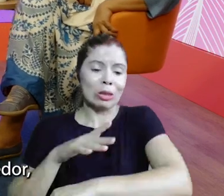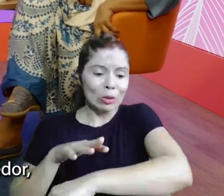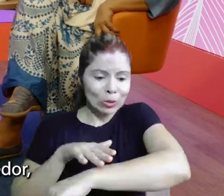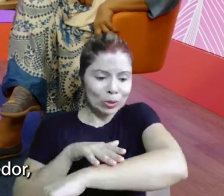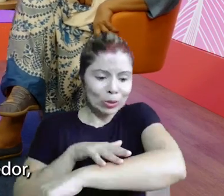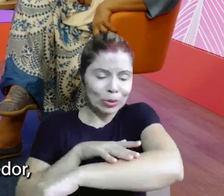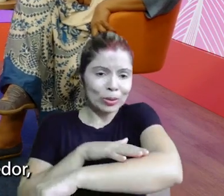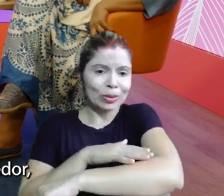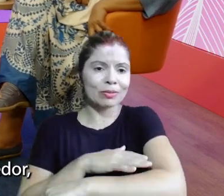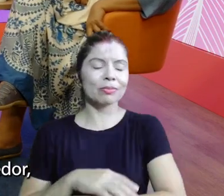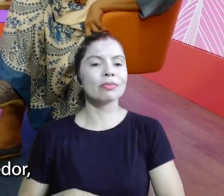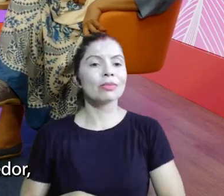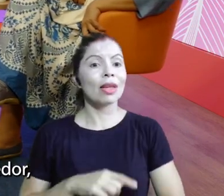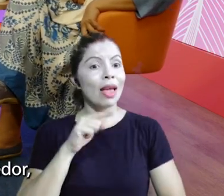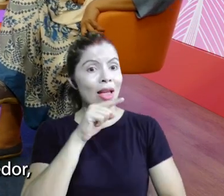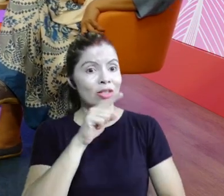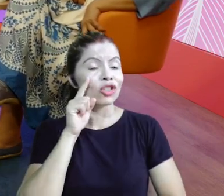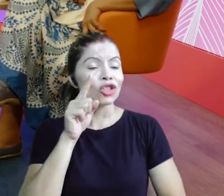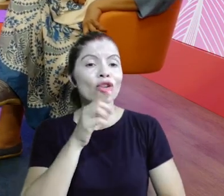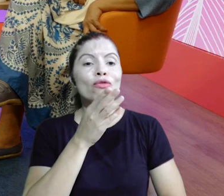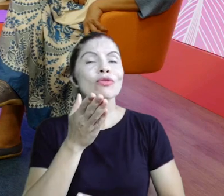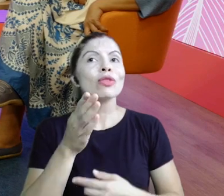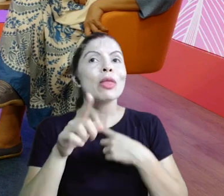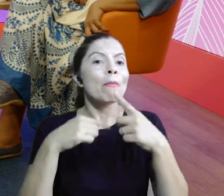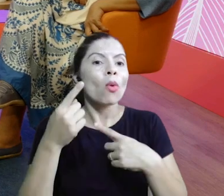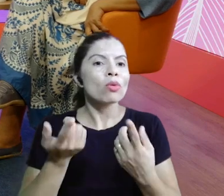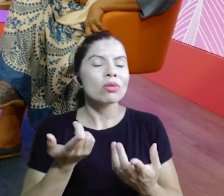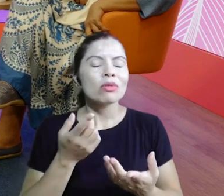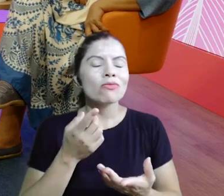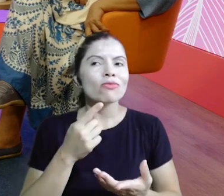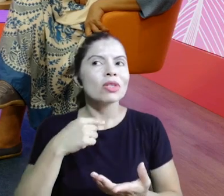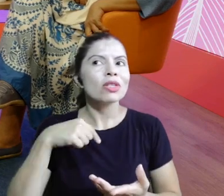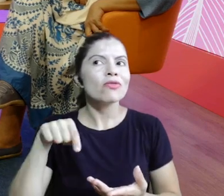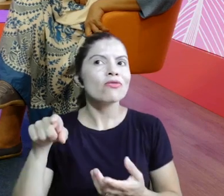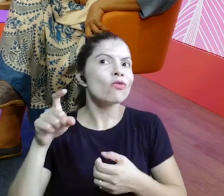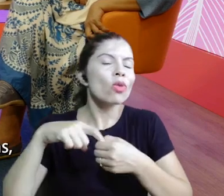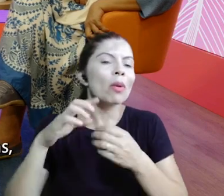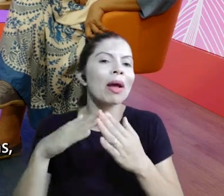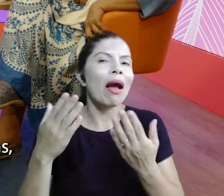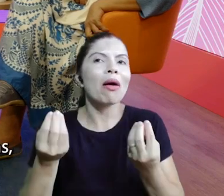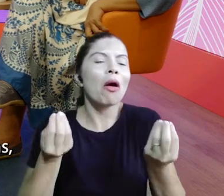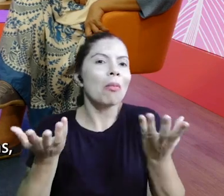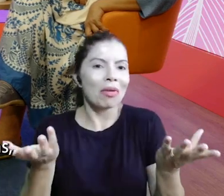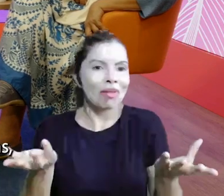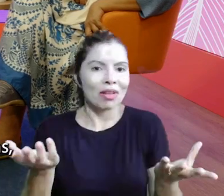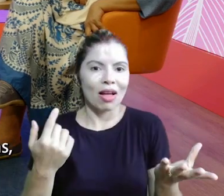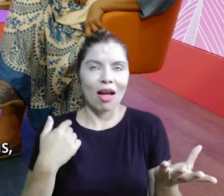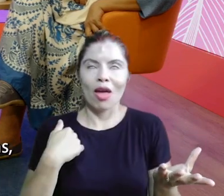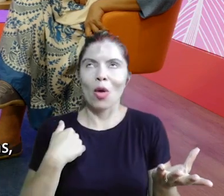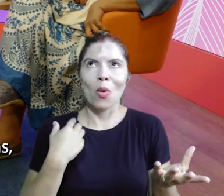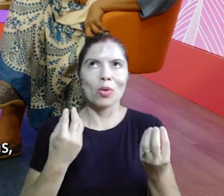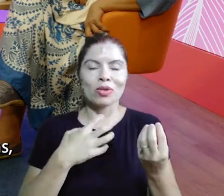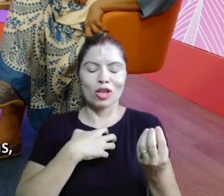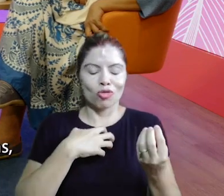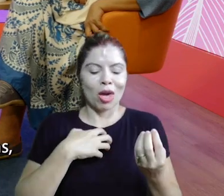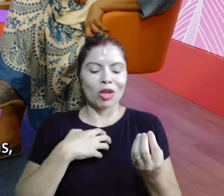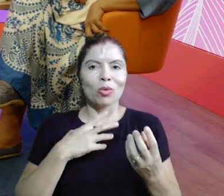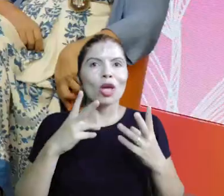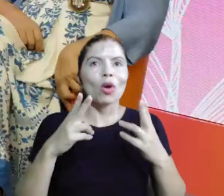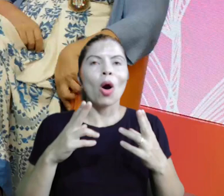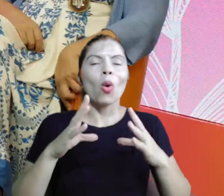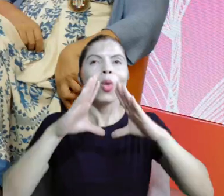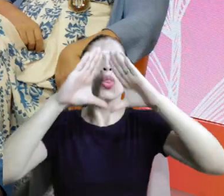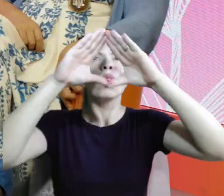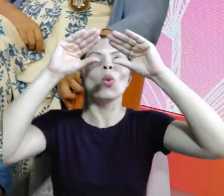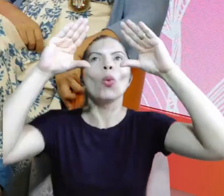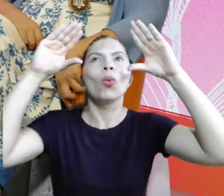esse dia, vocês saíram dessa feira do empreendedor como, assim, que sentimento? Eu saí nas nuvens, pisando nas